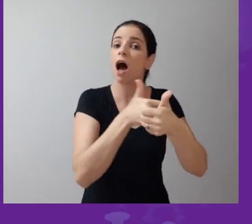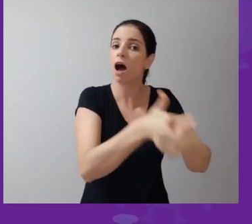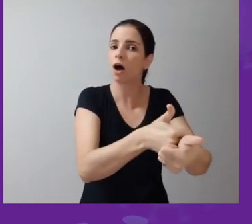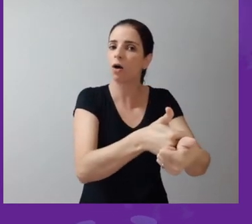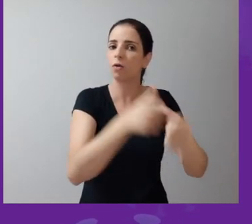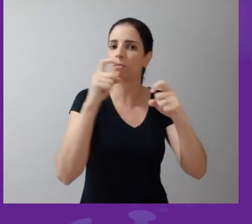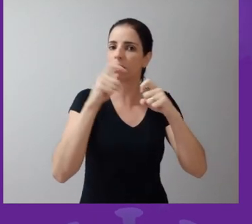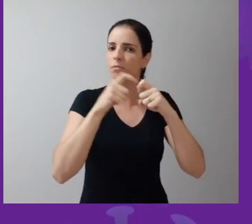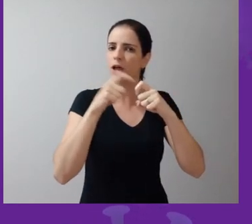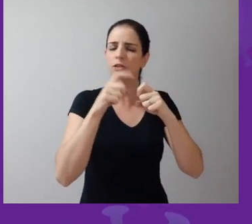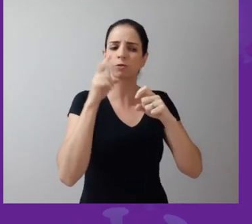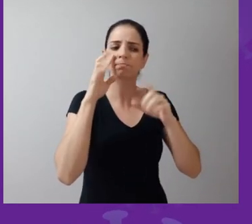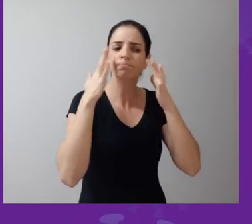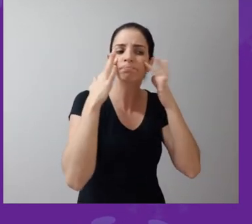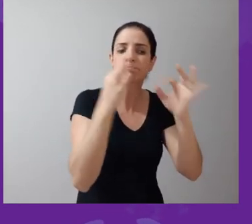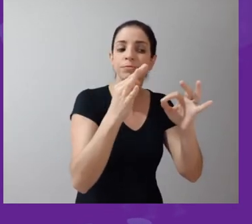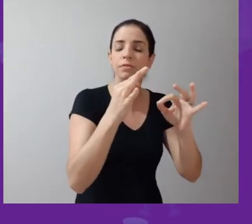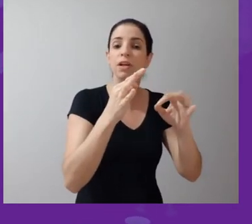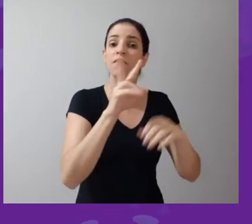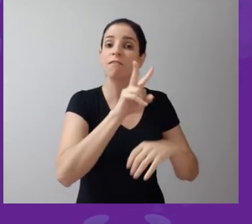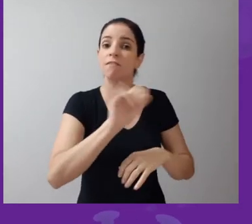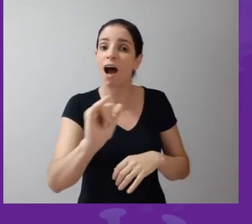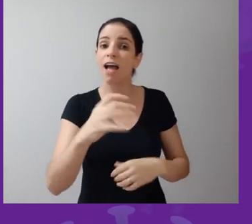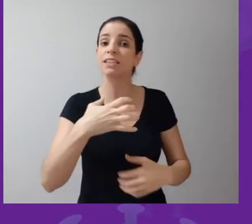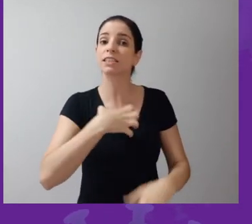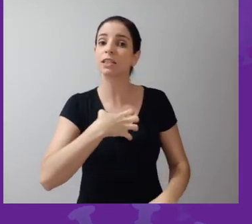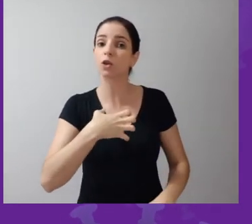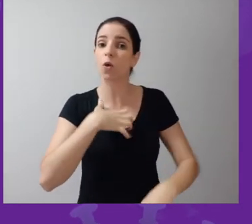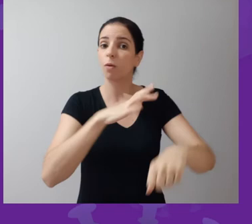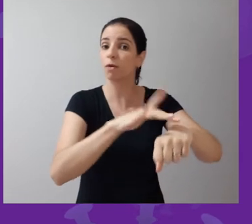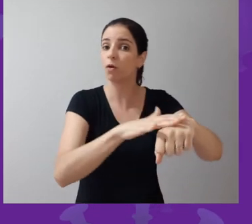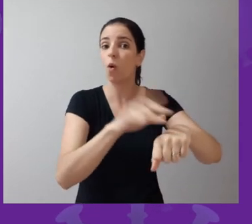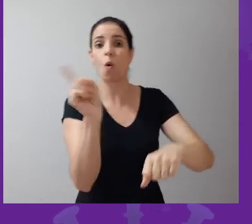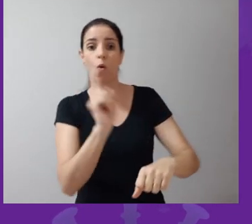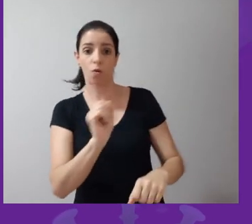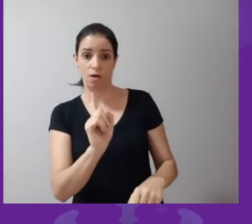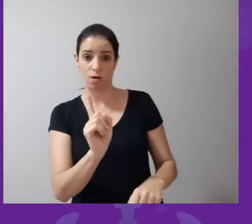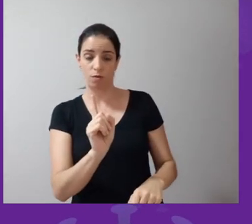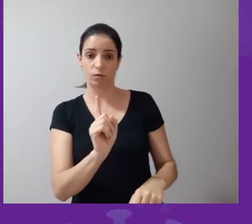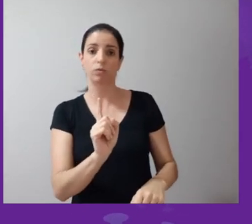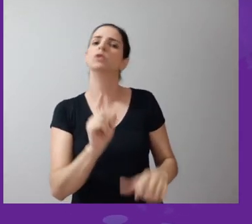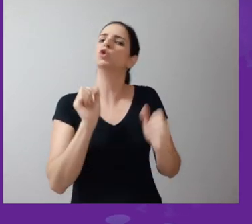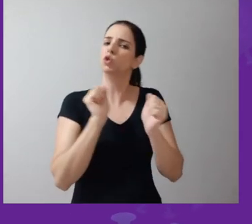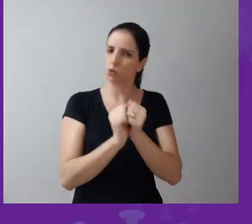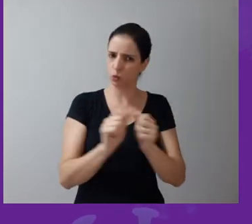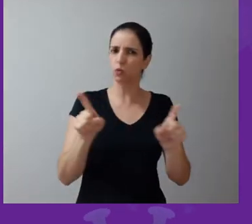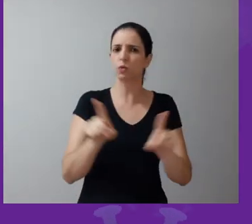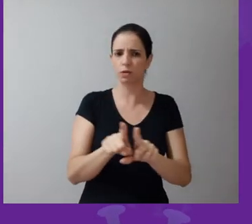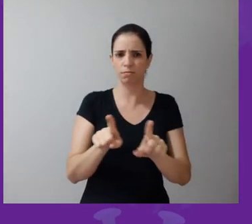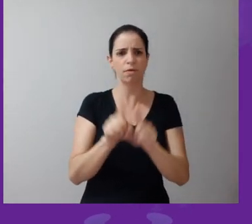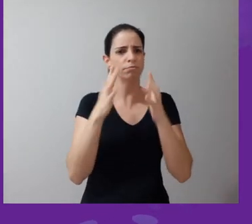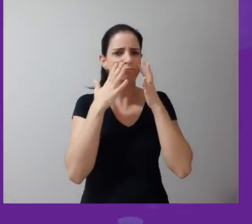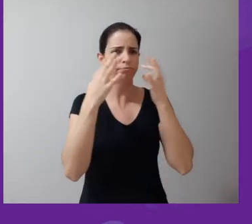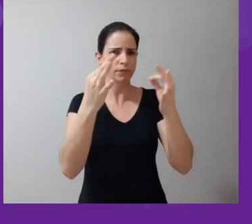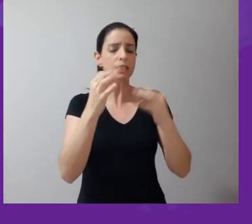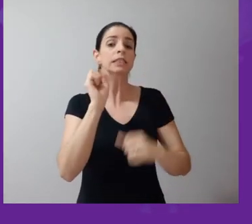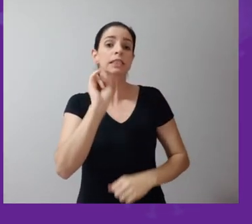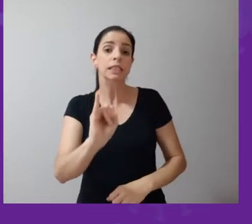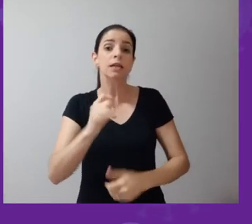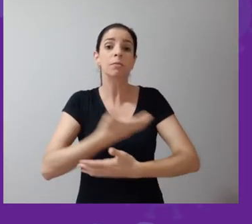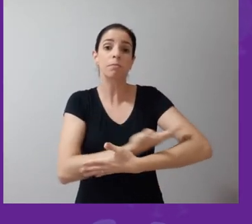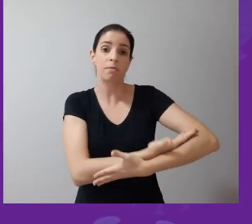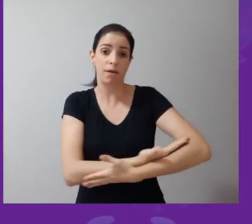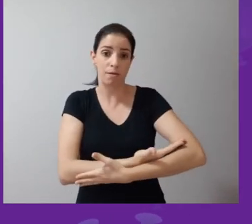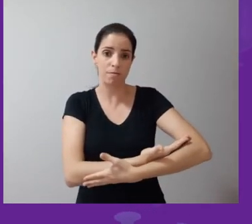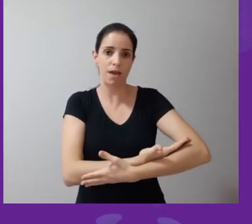acompanhamento, na expectativa se ela vai ou não desenvolver o sintoma. Mesmo a criança ficando com a mãe desse jeito. Se a criança desenvolver